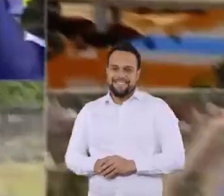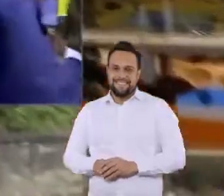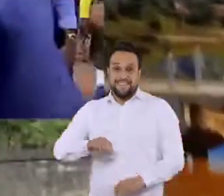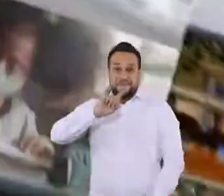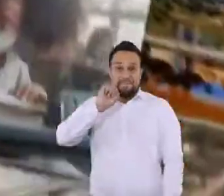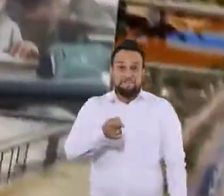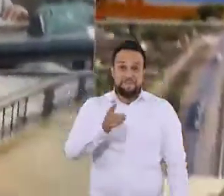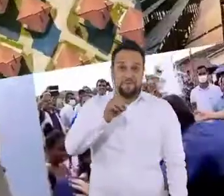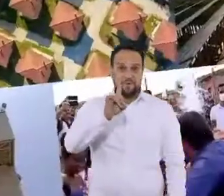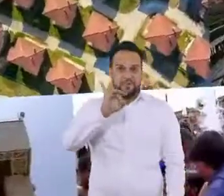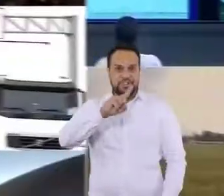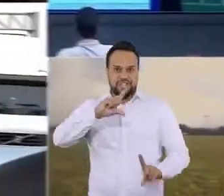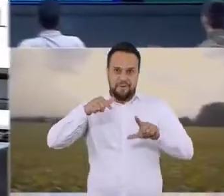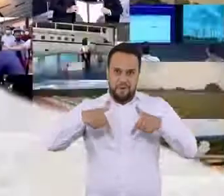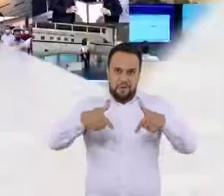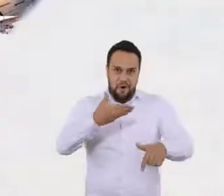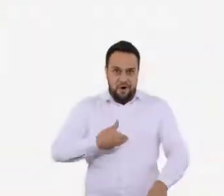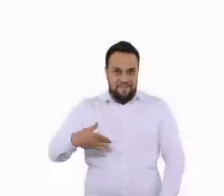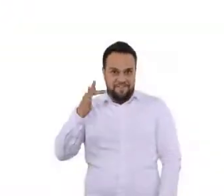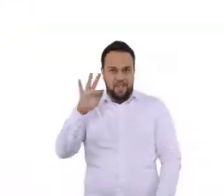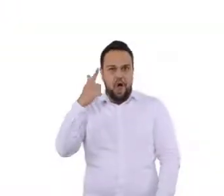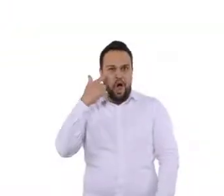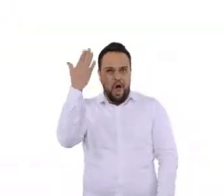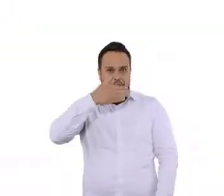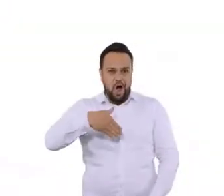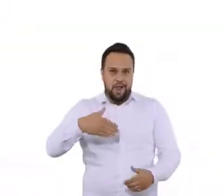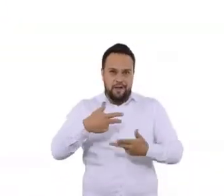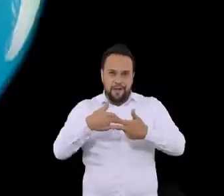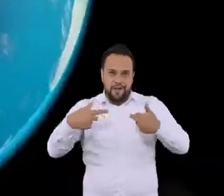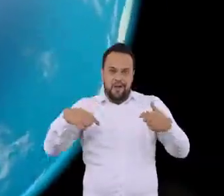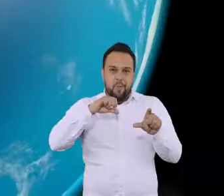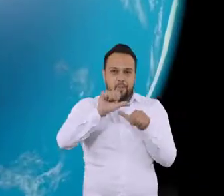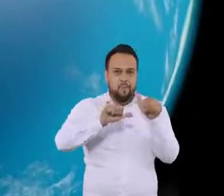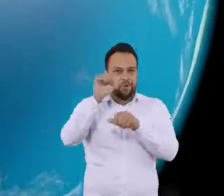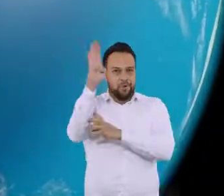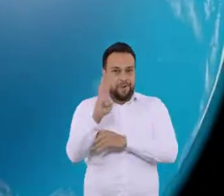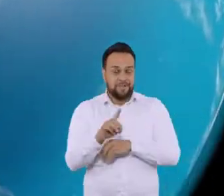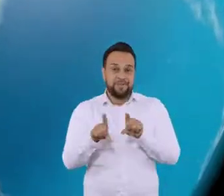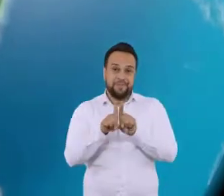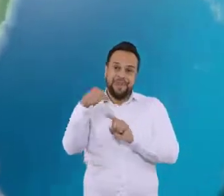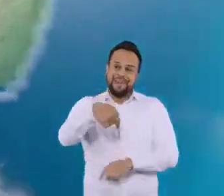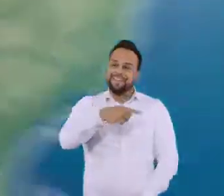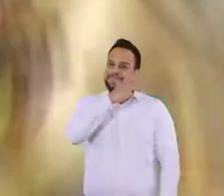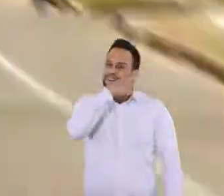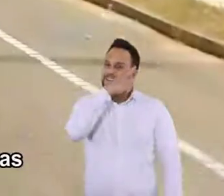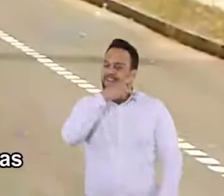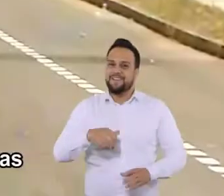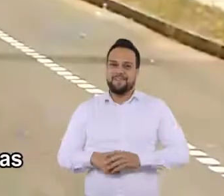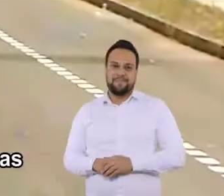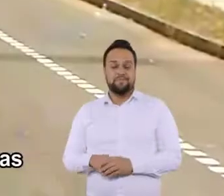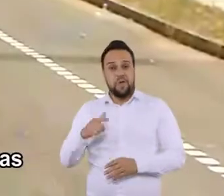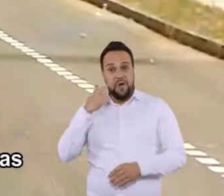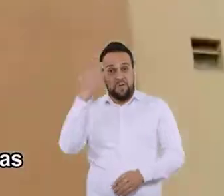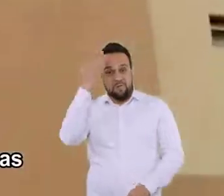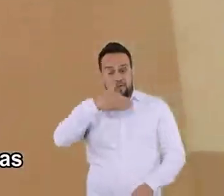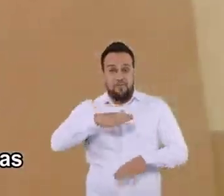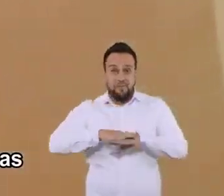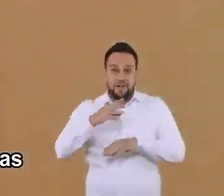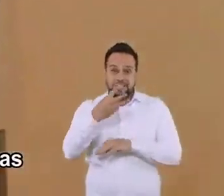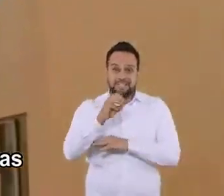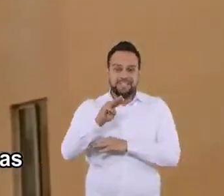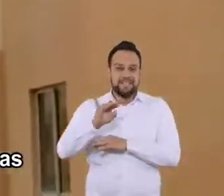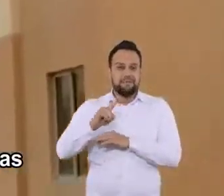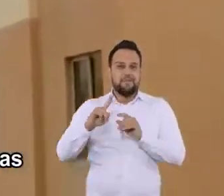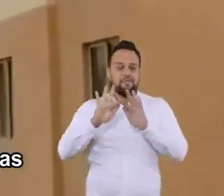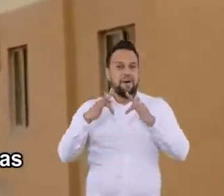Mil dias de governo federal e olha quanta coisa mudou no Brasil e aqui na Paraíba. Que o digam as mais de